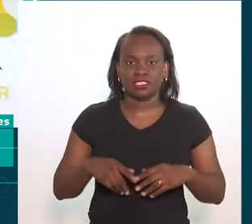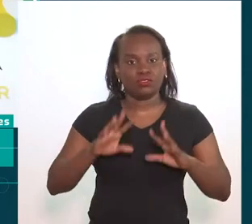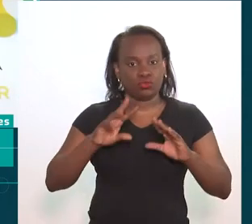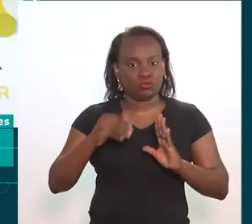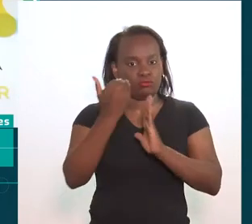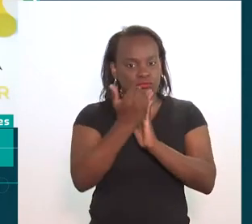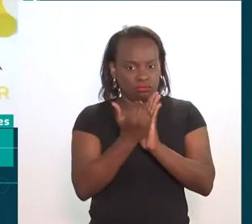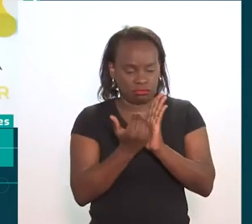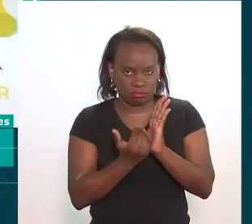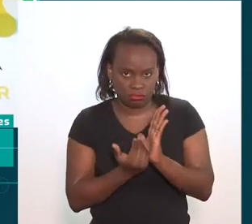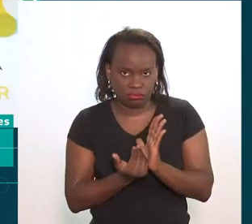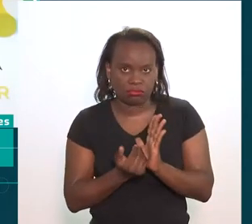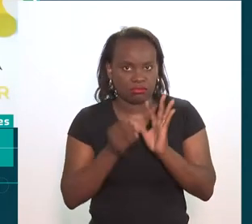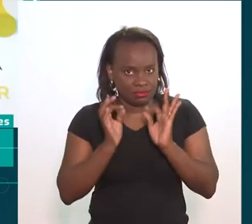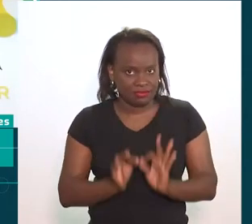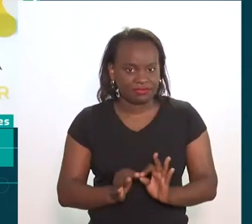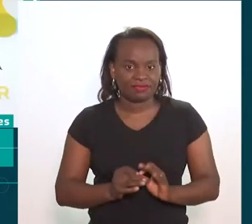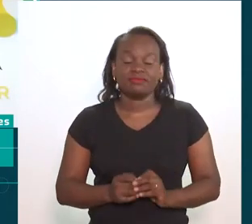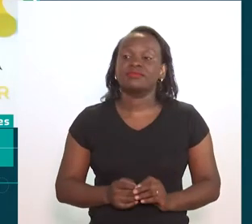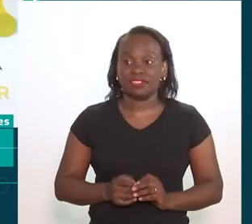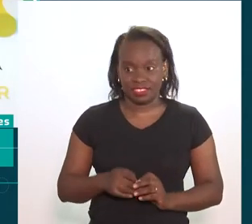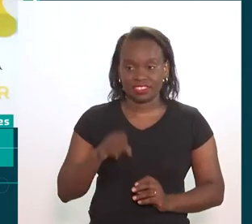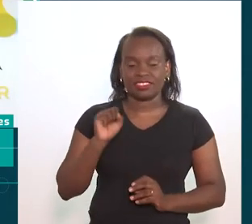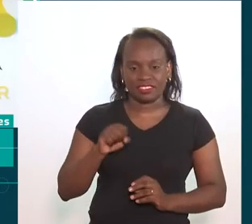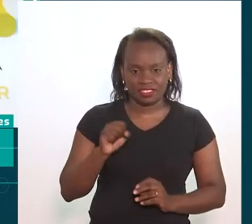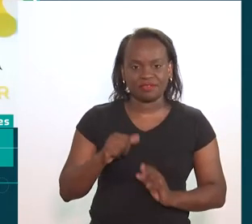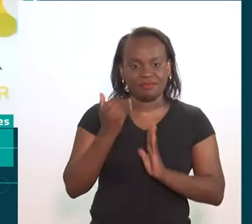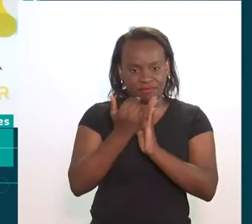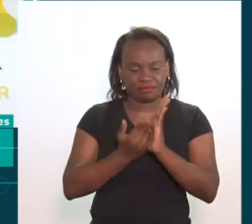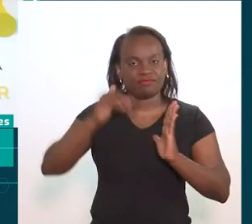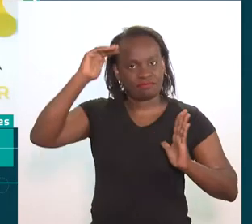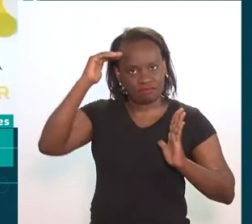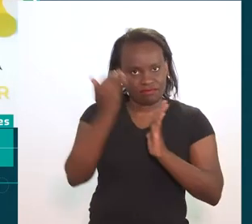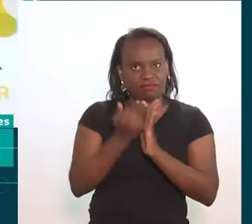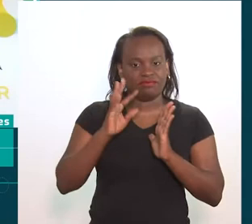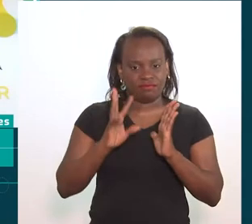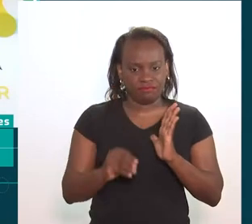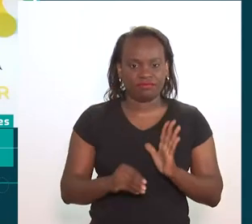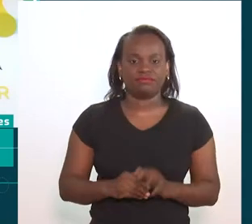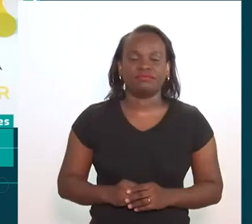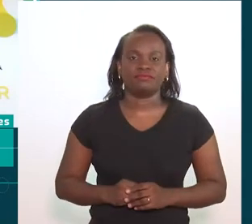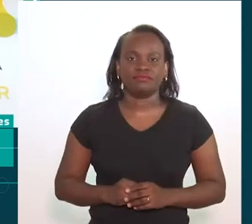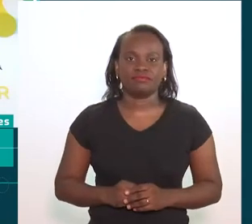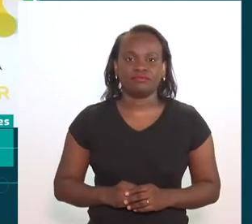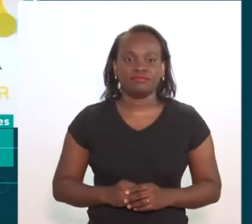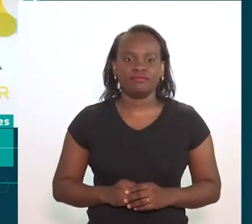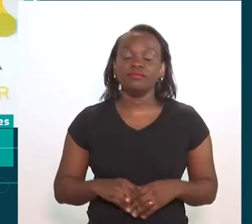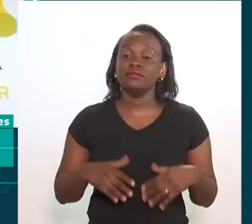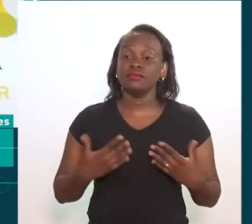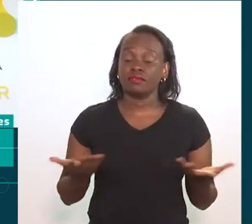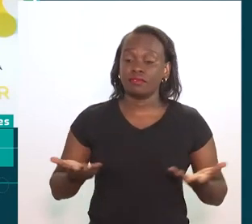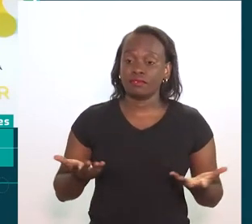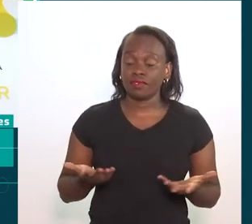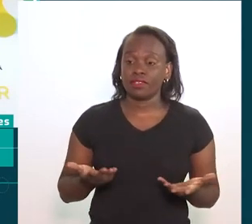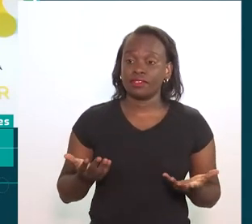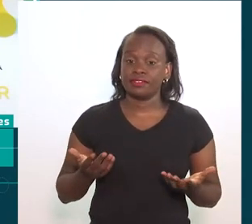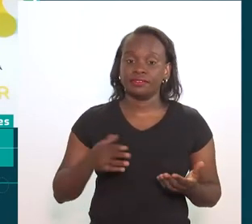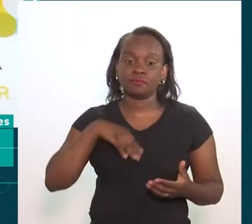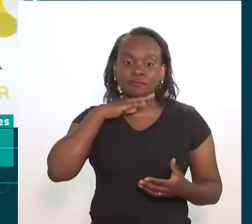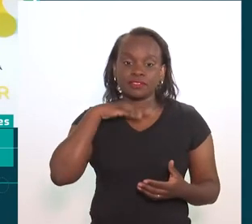muito feliz com isso tudo. Com todos os protocolos, né, Rodrigo? Com todos os protocolos seguidos, com certeza.